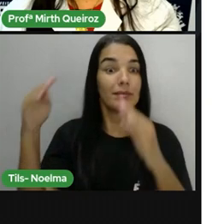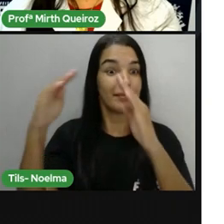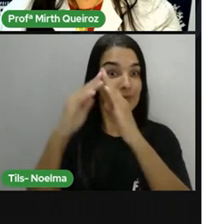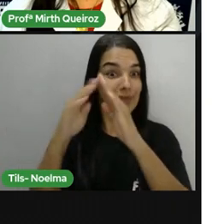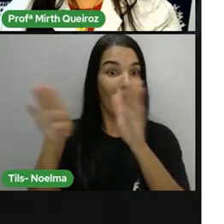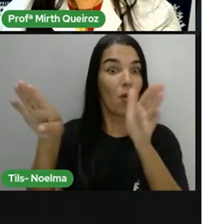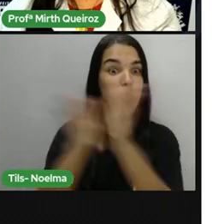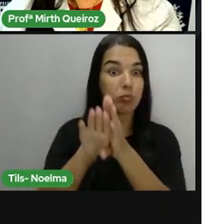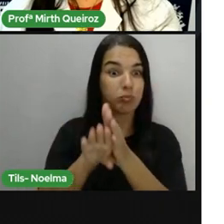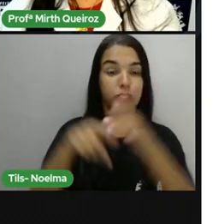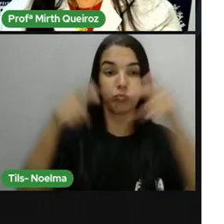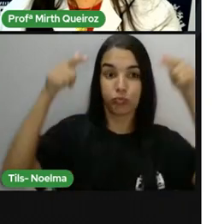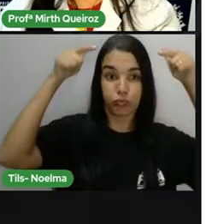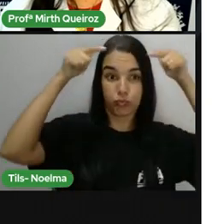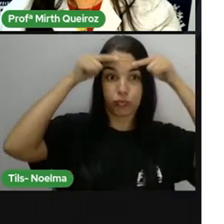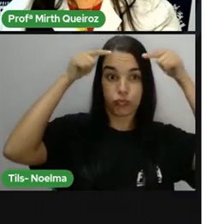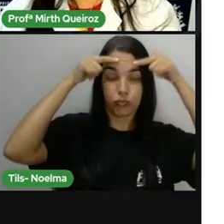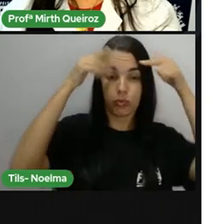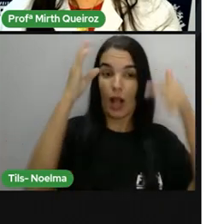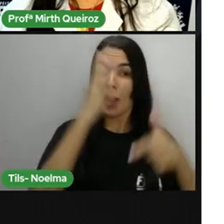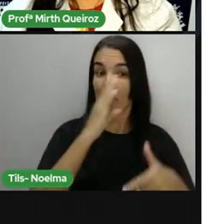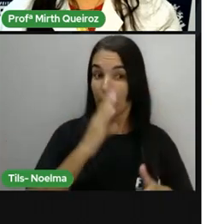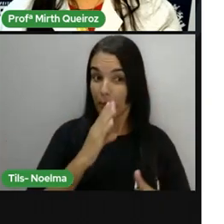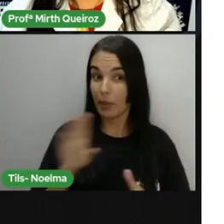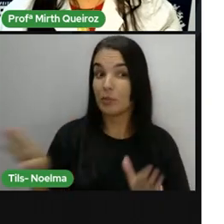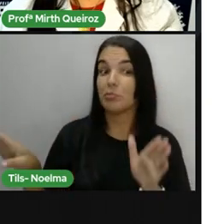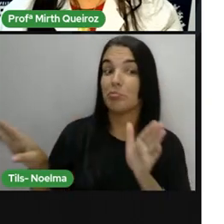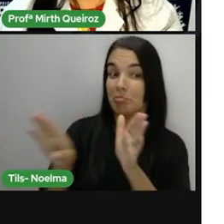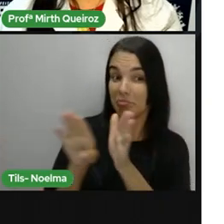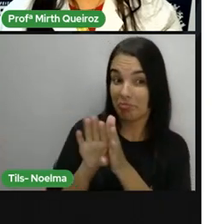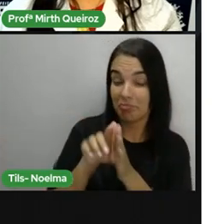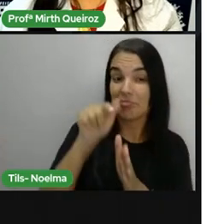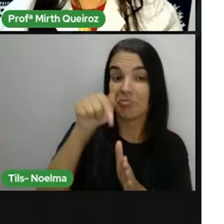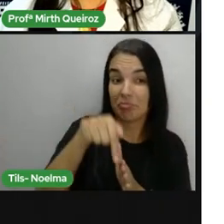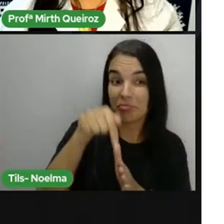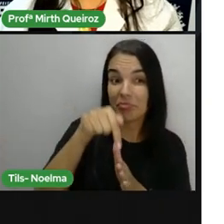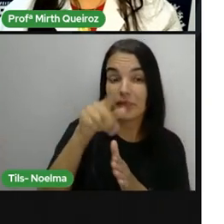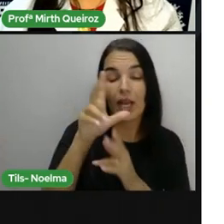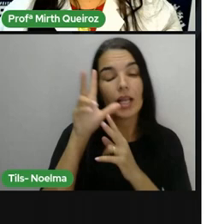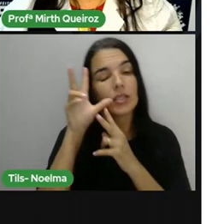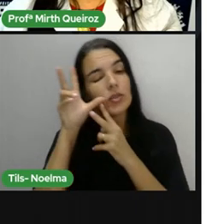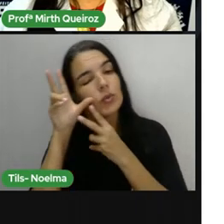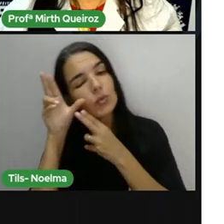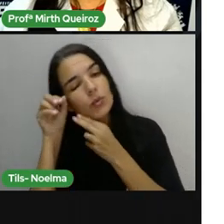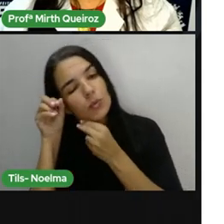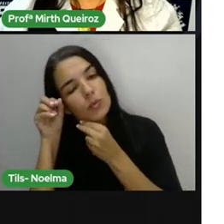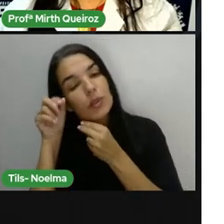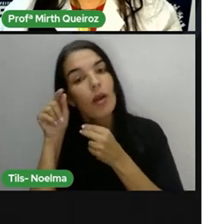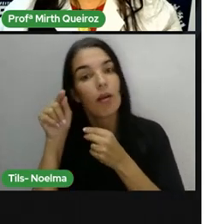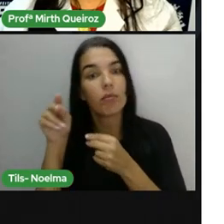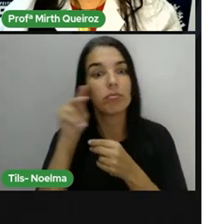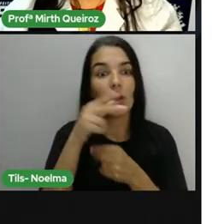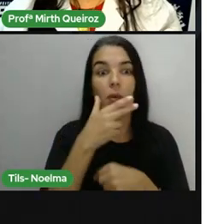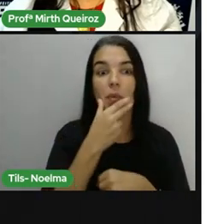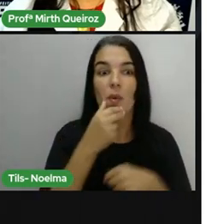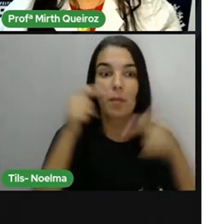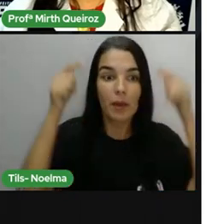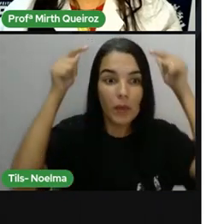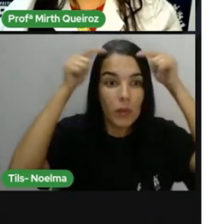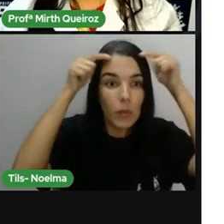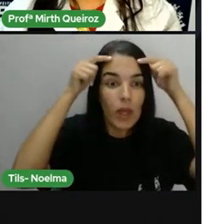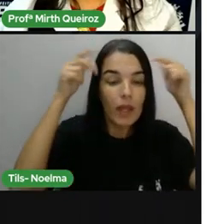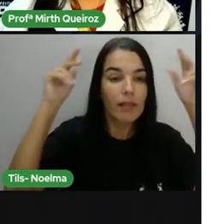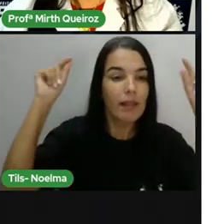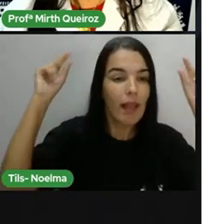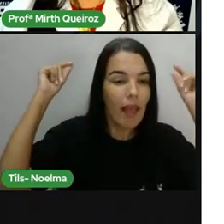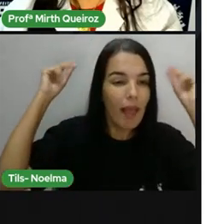II, quando dá sua visita à vila, nesse local aí, onde é o prédio da Santa Casa da Misericórdia, que é a